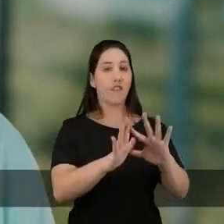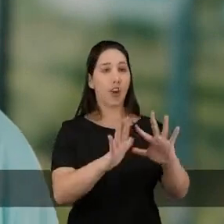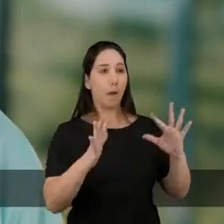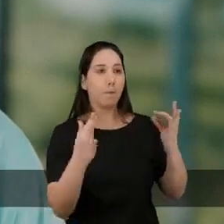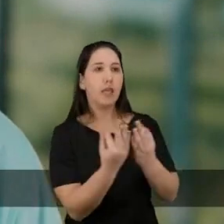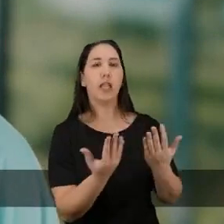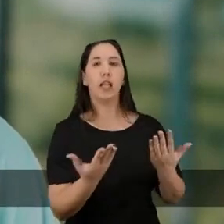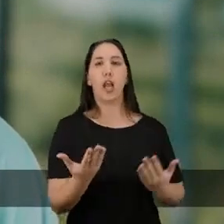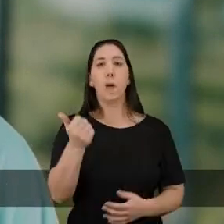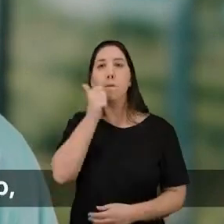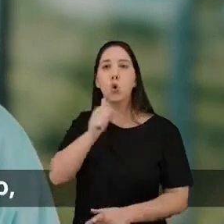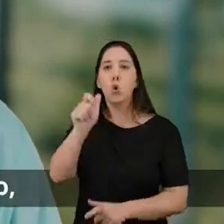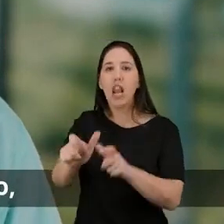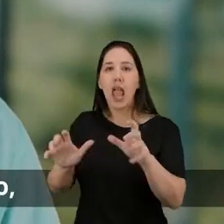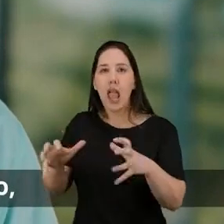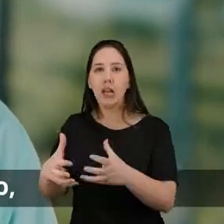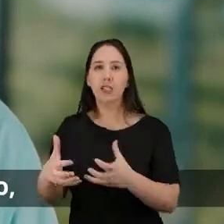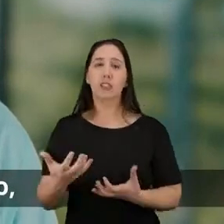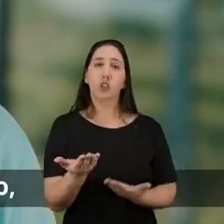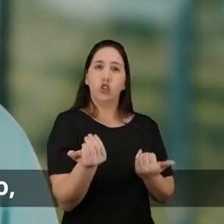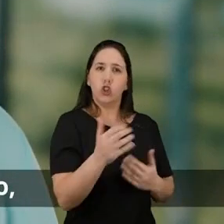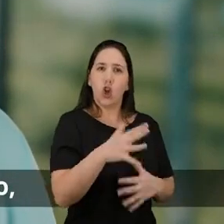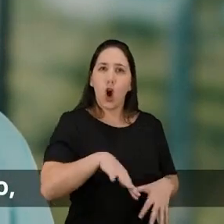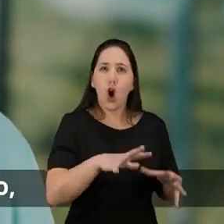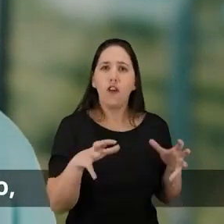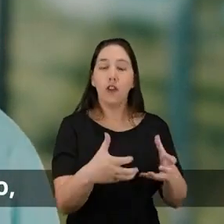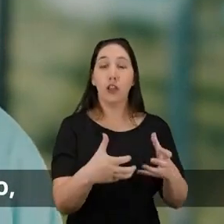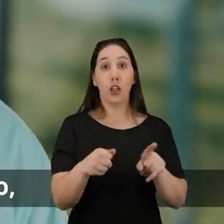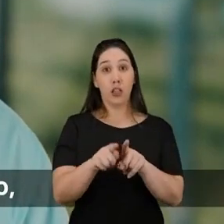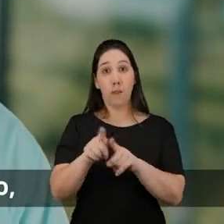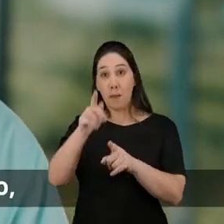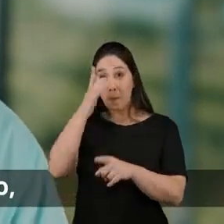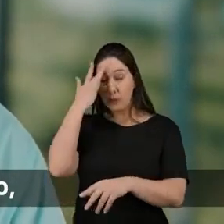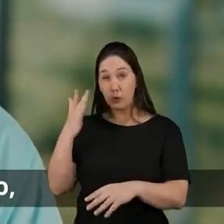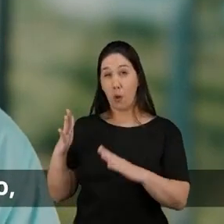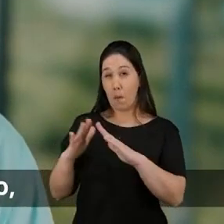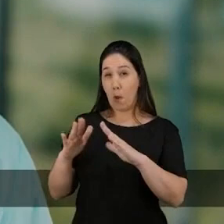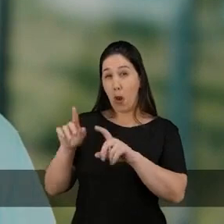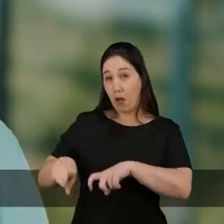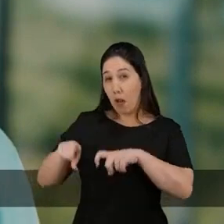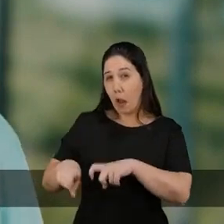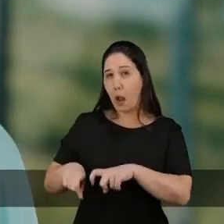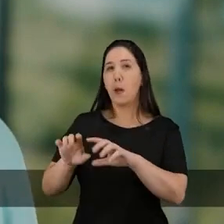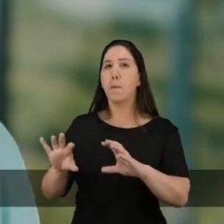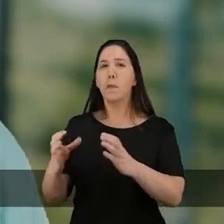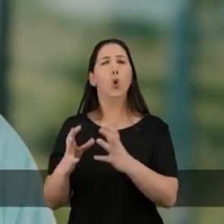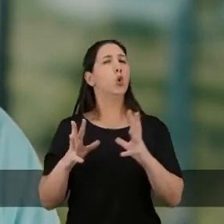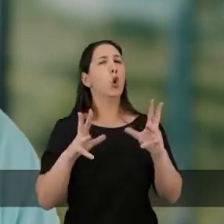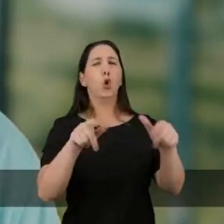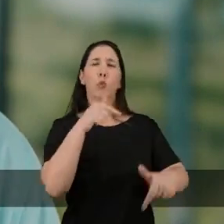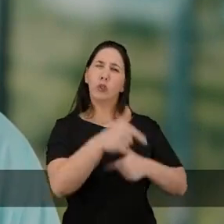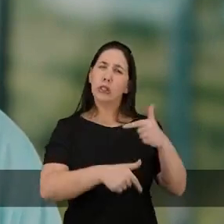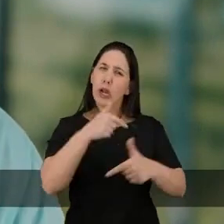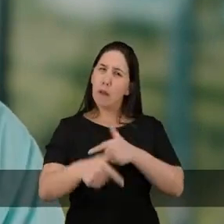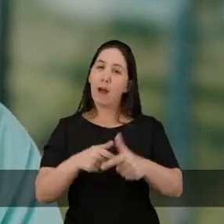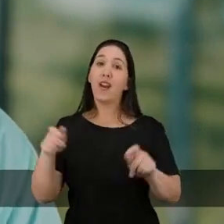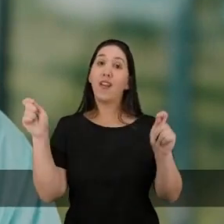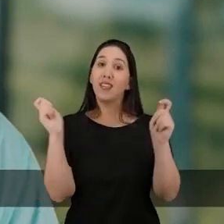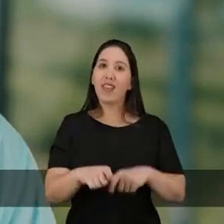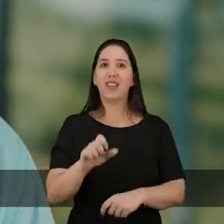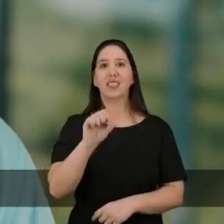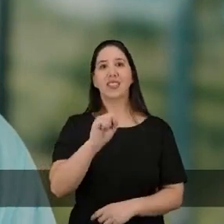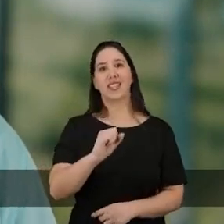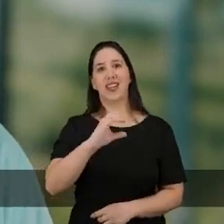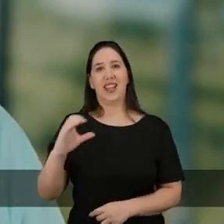muito mais pelas famílias, pelas mulheres, os jovens, o homem do campo e todos aqueles que trabalham e que